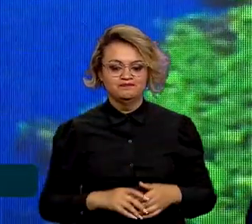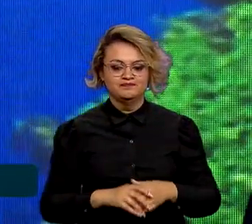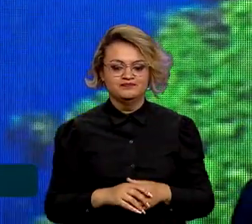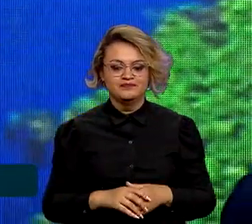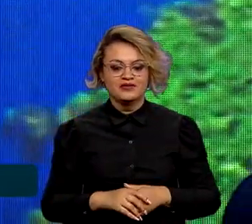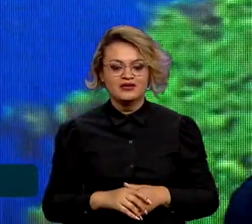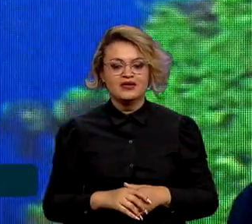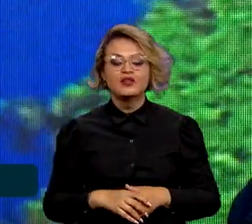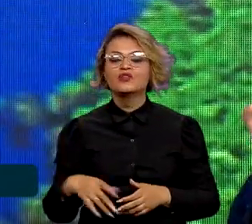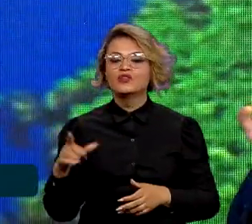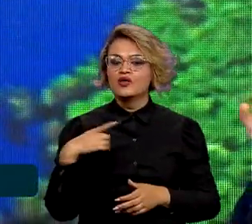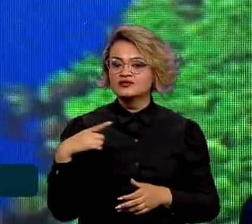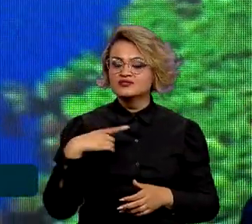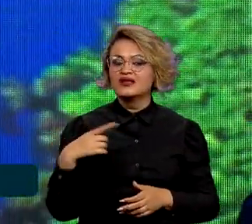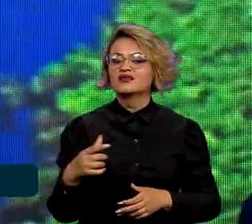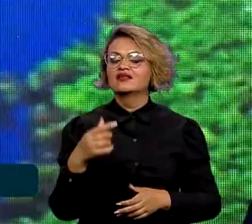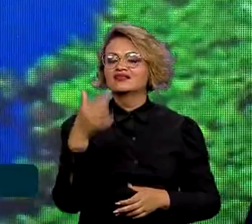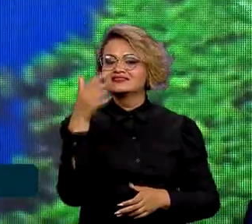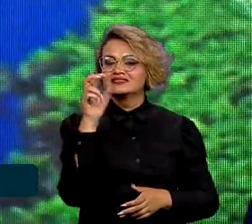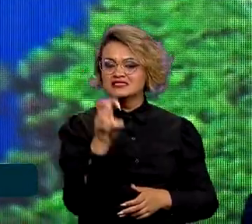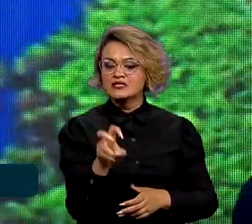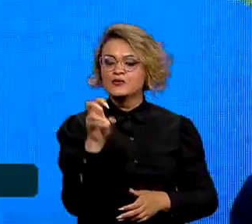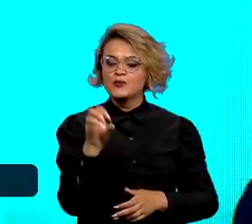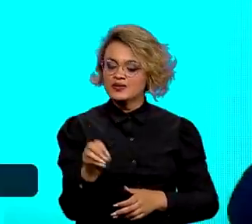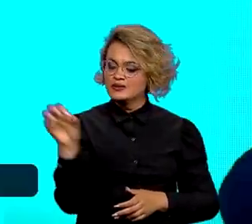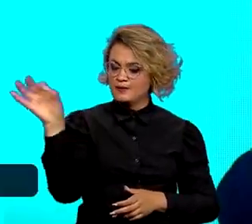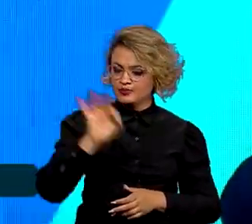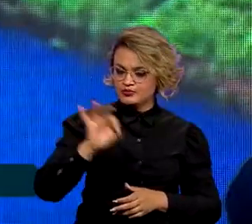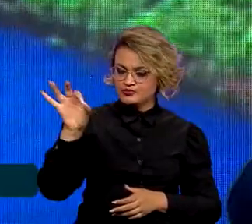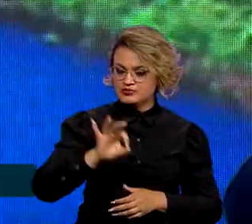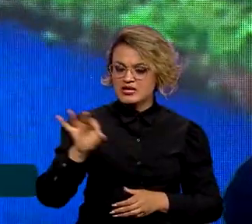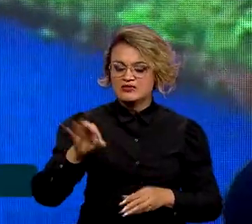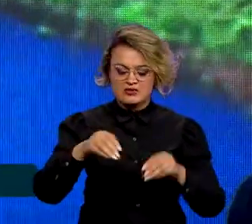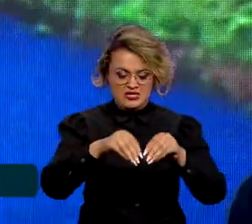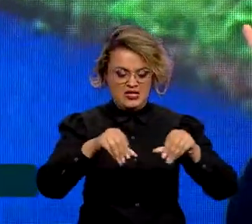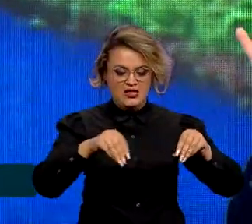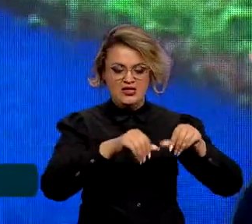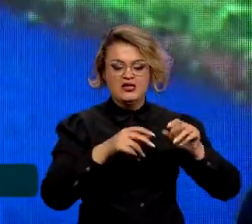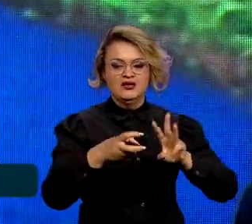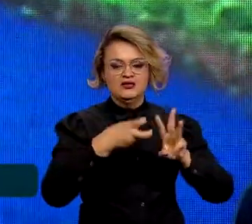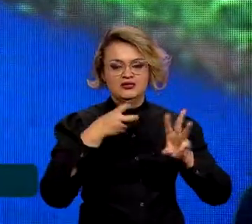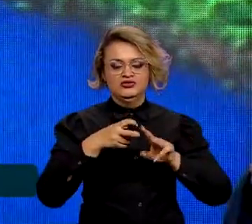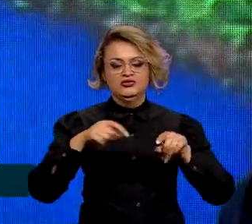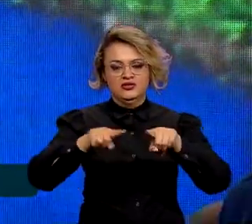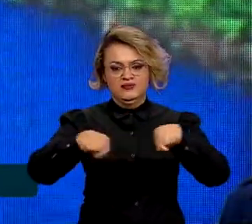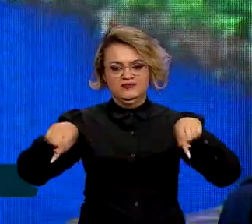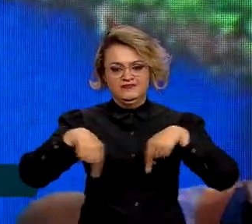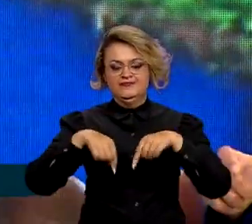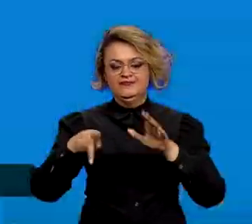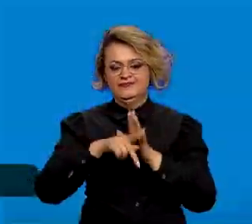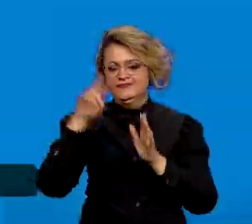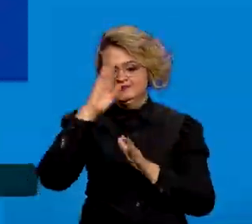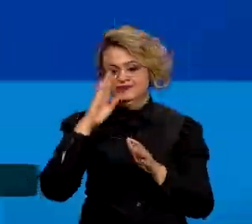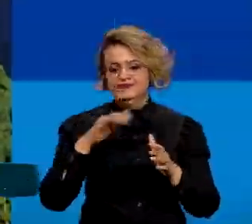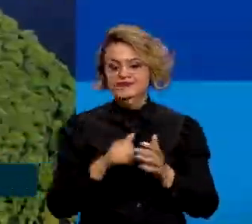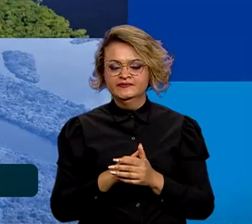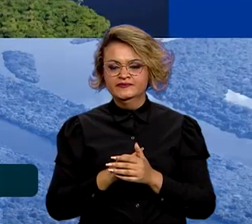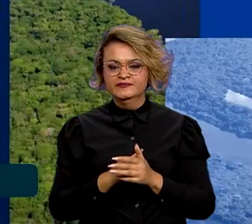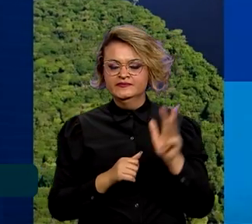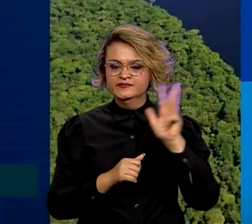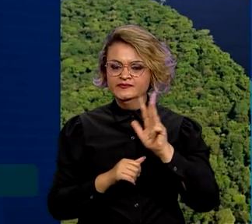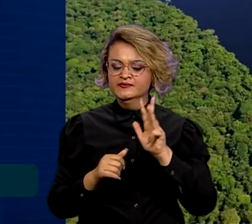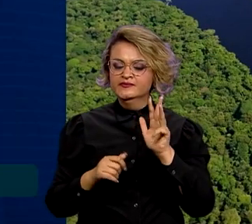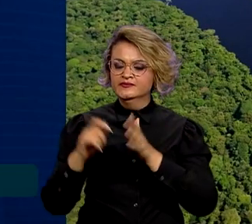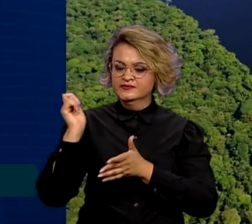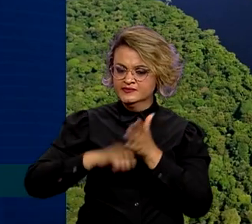abrigamos mais de 50% das terras indígenas demarcadas no país. O presidente Lula